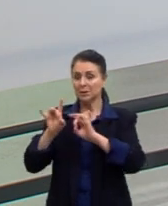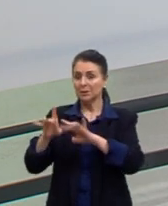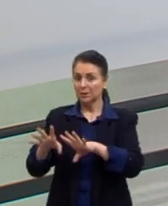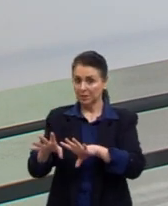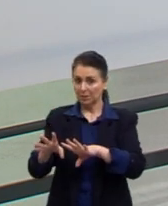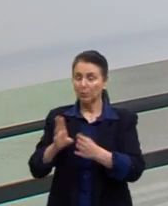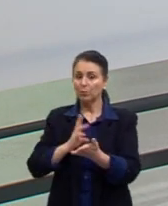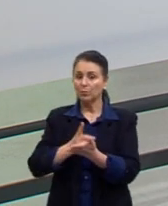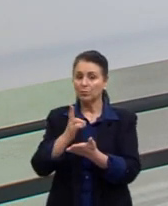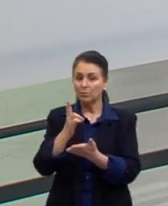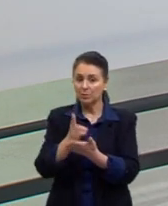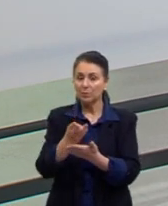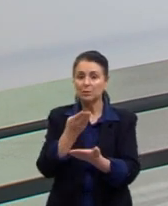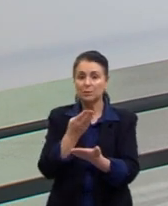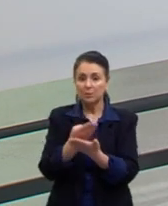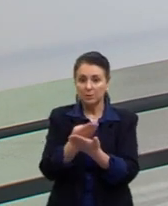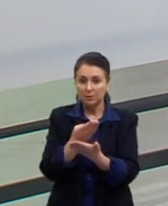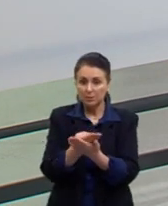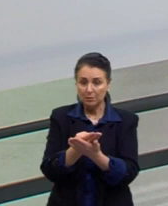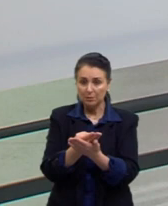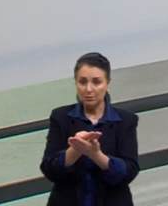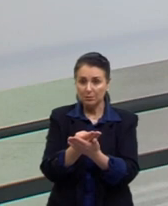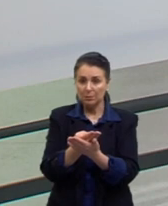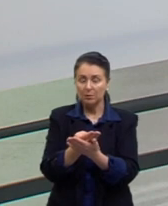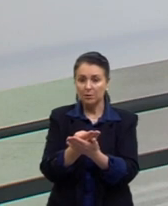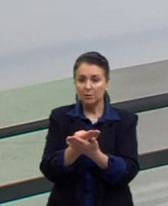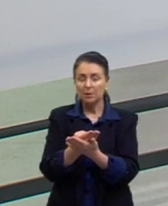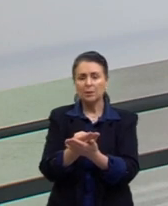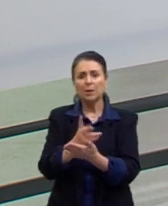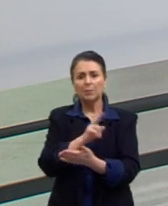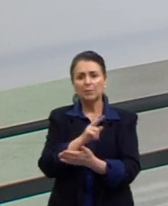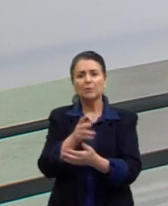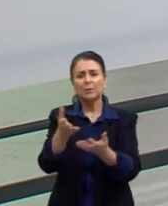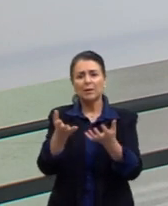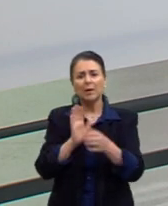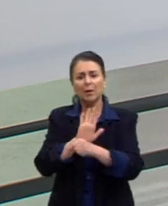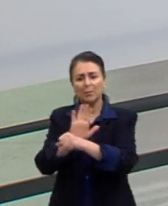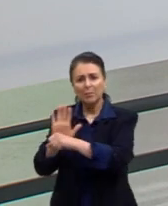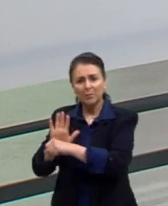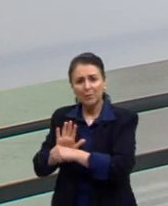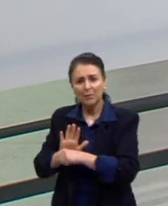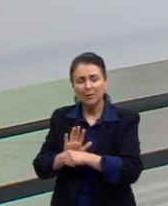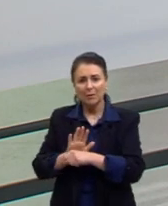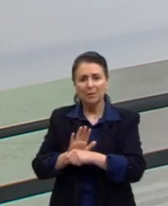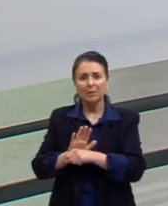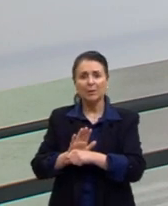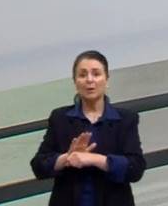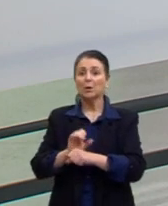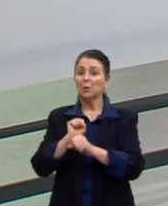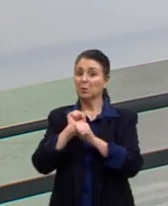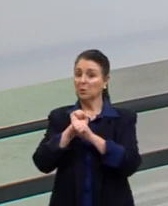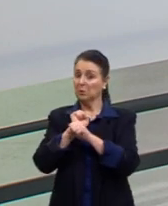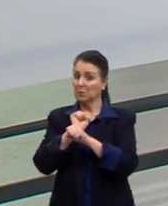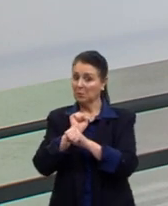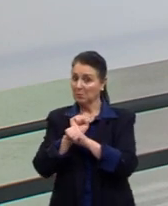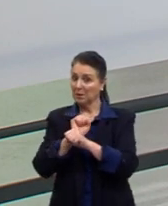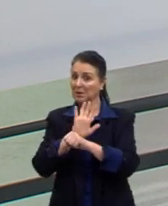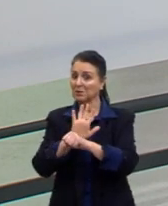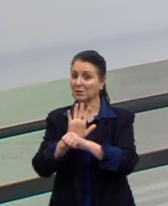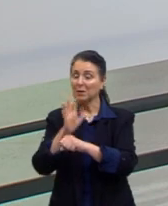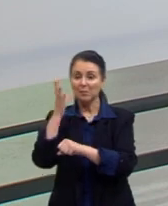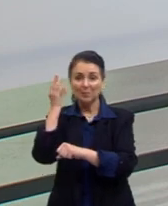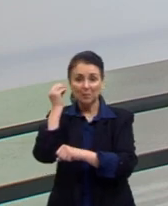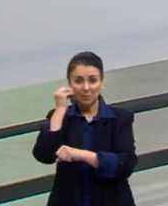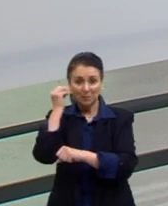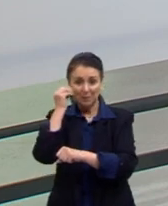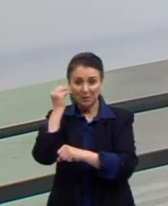tá, gente? Continuem estudando e contem com a gente para ajudar nesse processo. Espero ter ajudado, um beijo